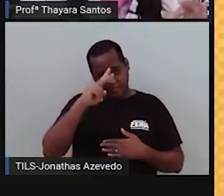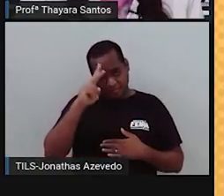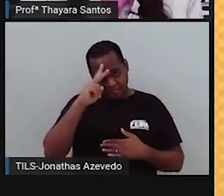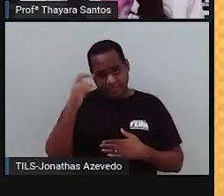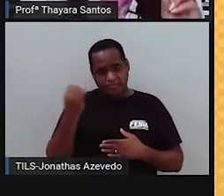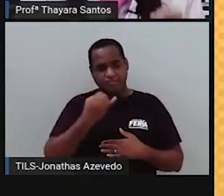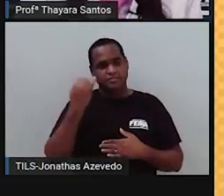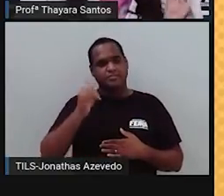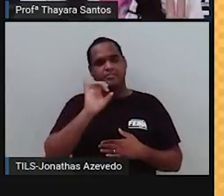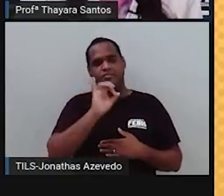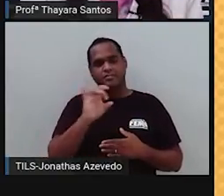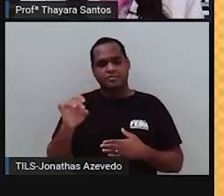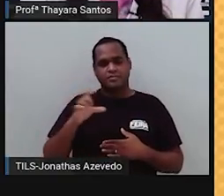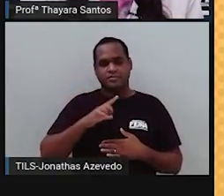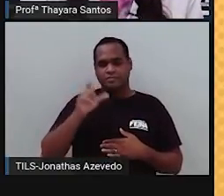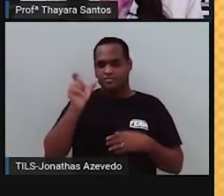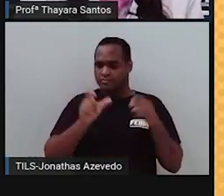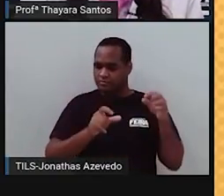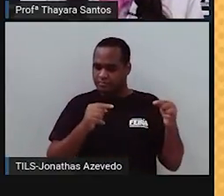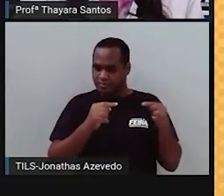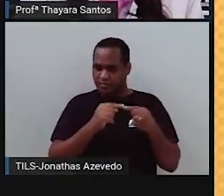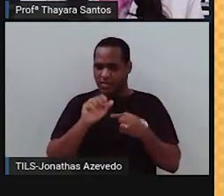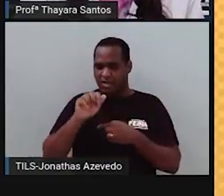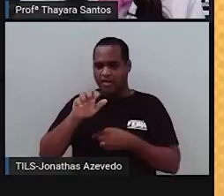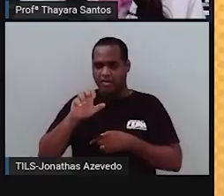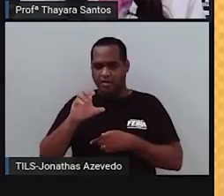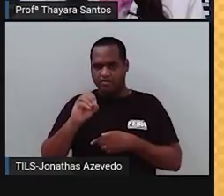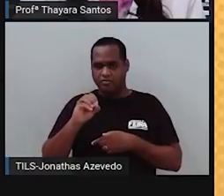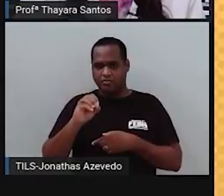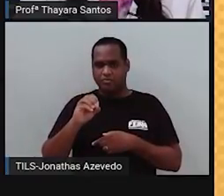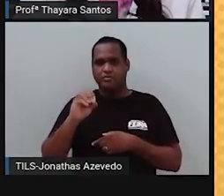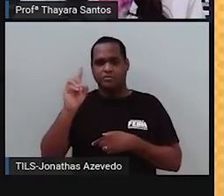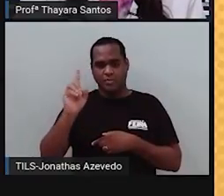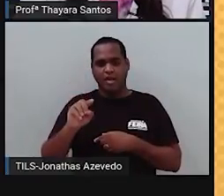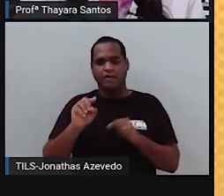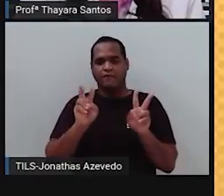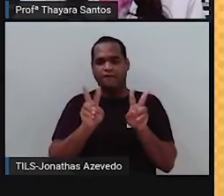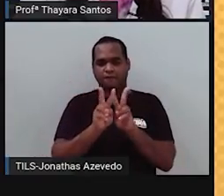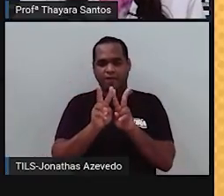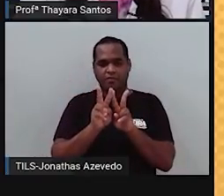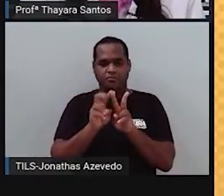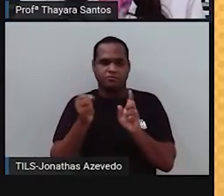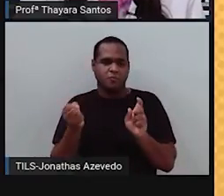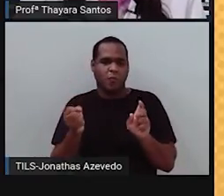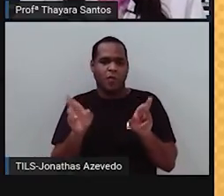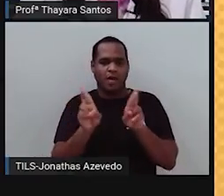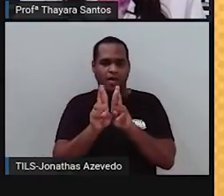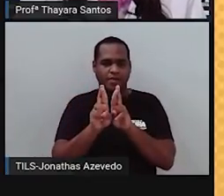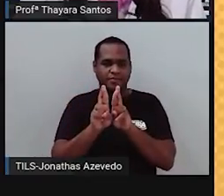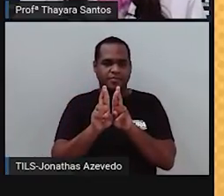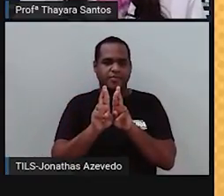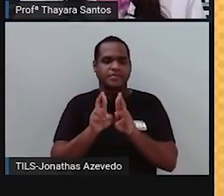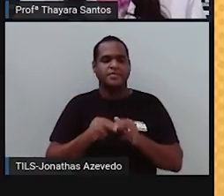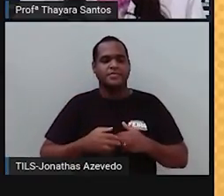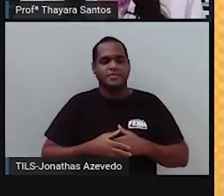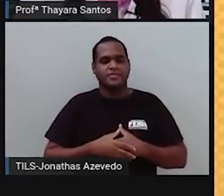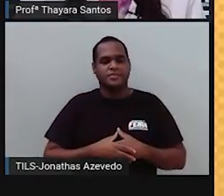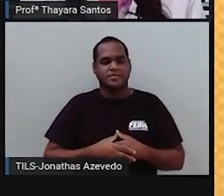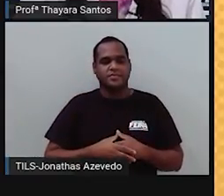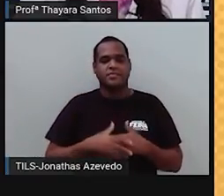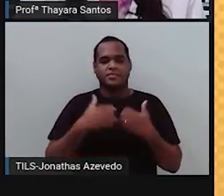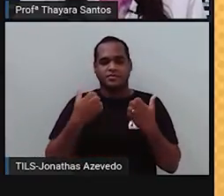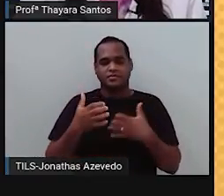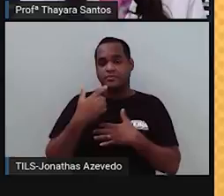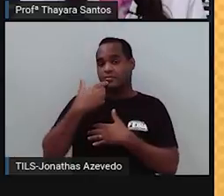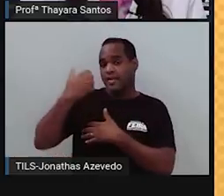cada característica nossa é determinada por um par de alelos, ó. Por isso que a gente tem duas letras V e duas letrinhas Rzinhos. Quer